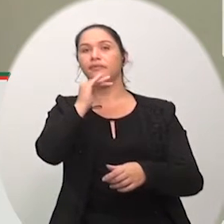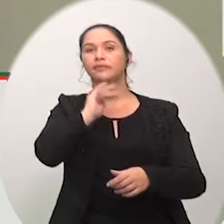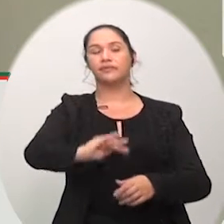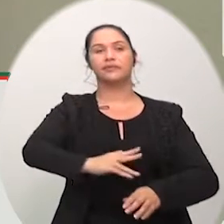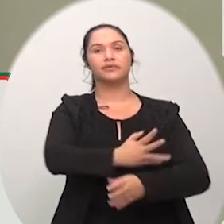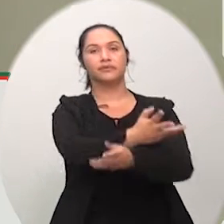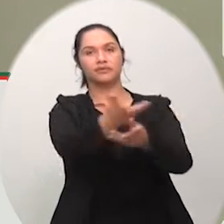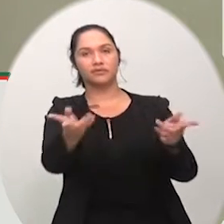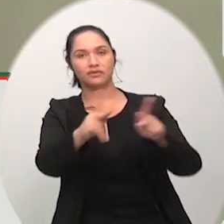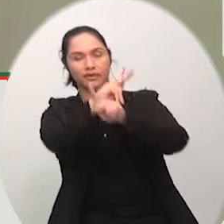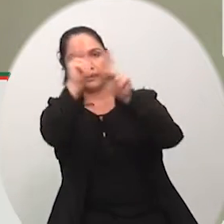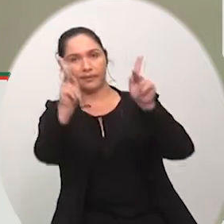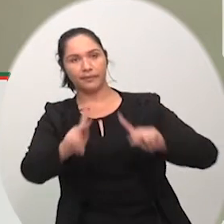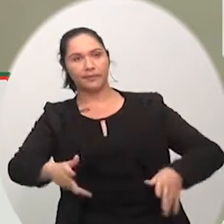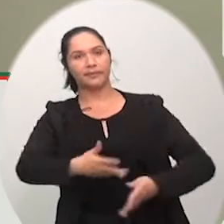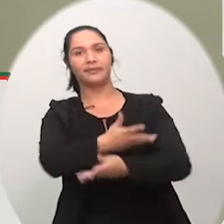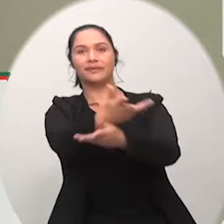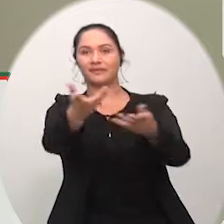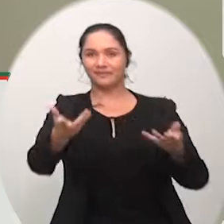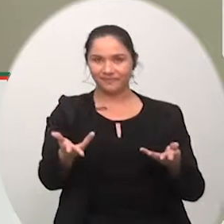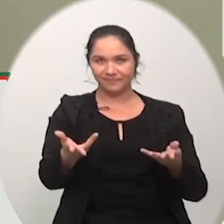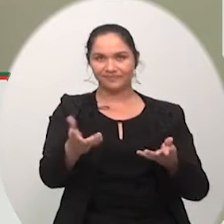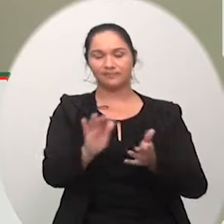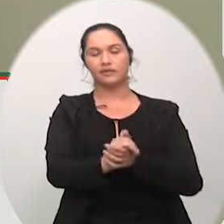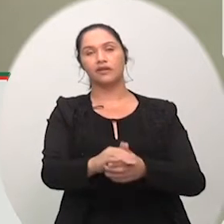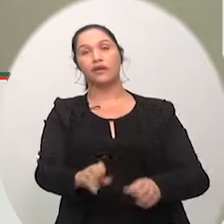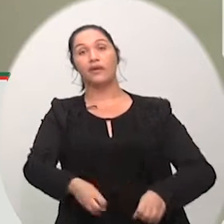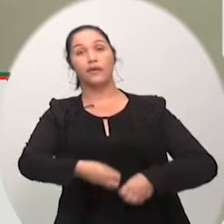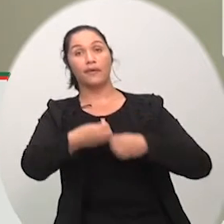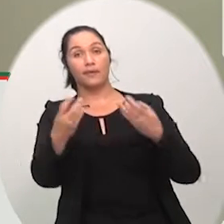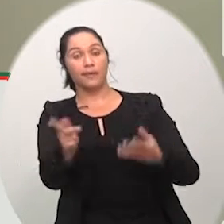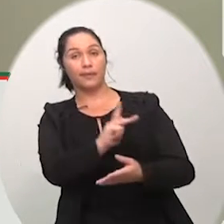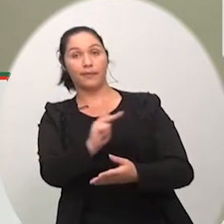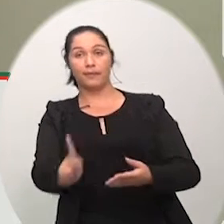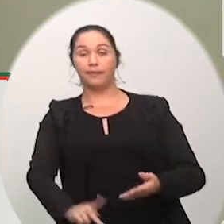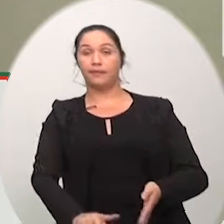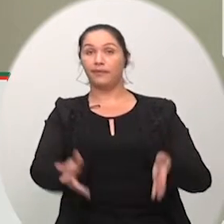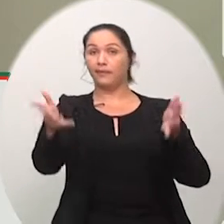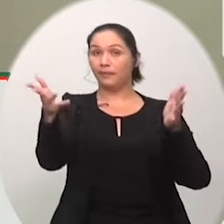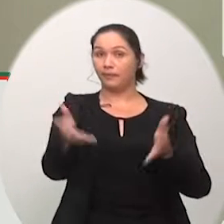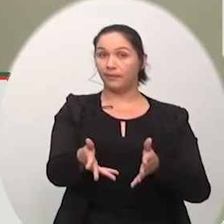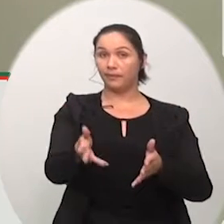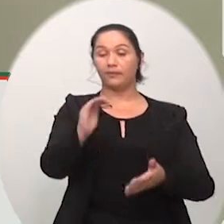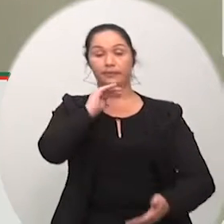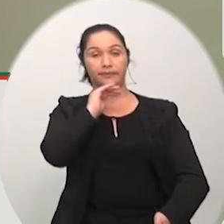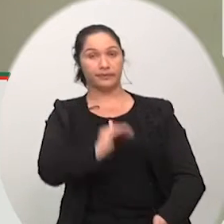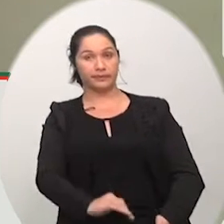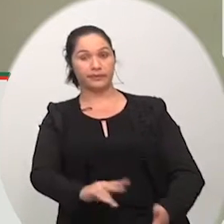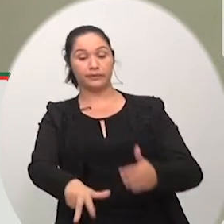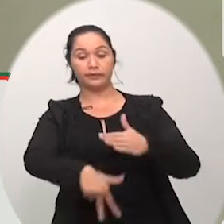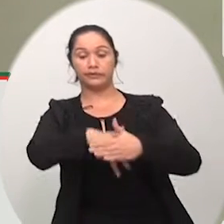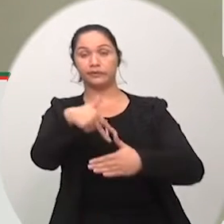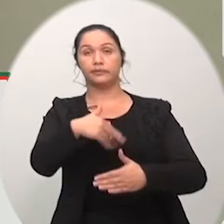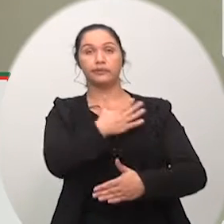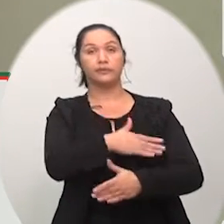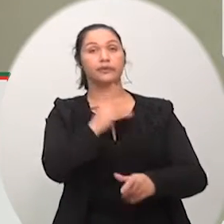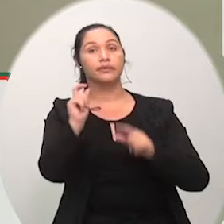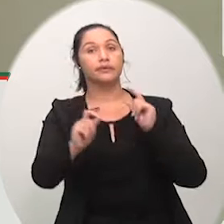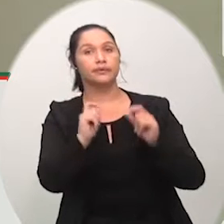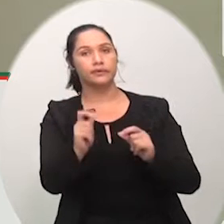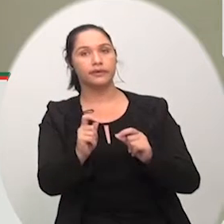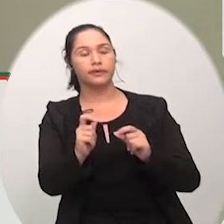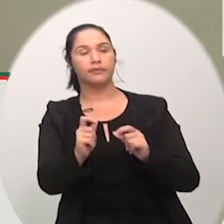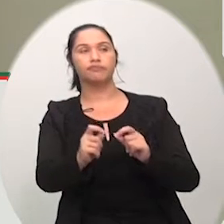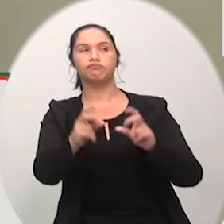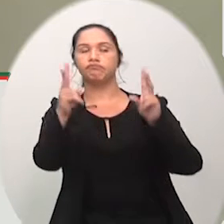a todos salão a todos senhor presidente eu venho nessa tarde aqui na tribuna levantar um